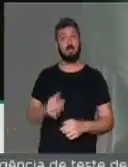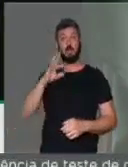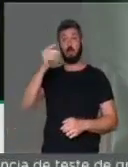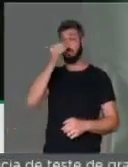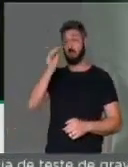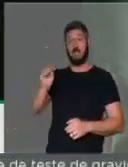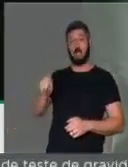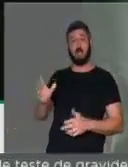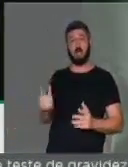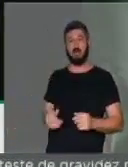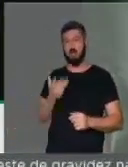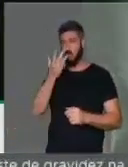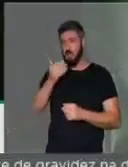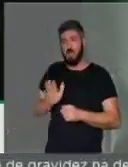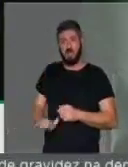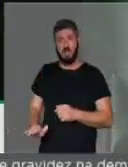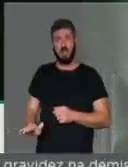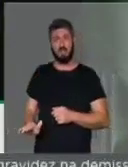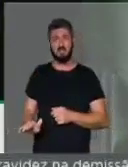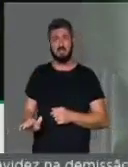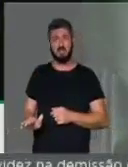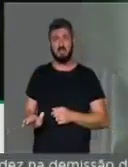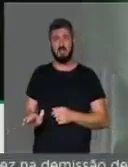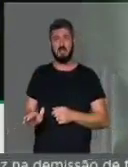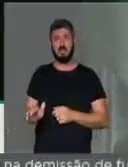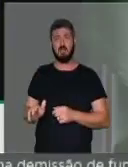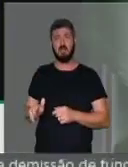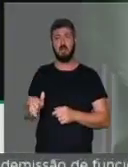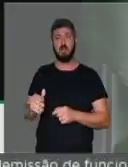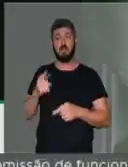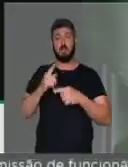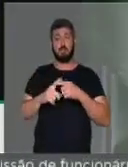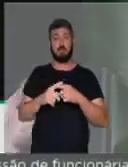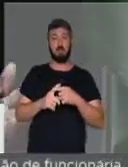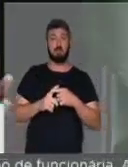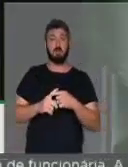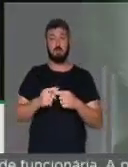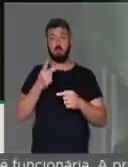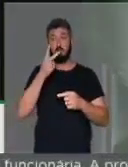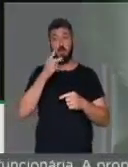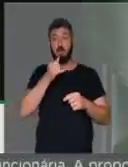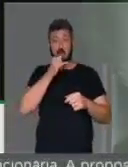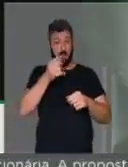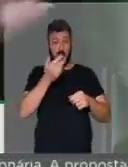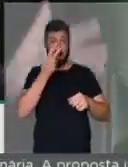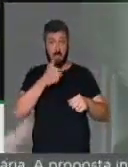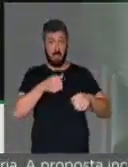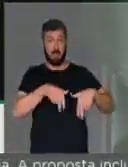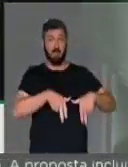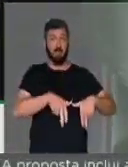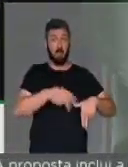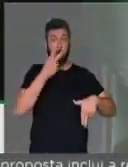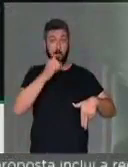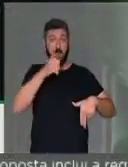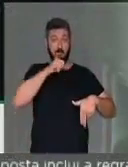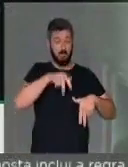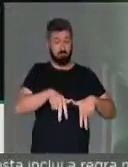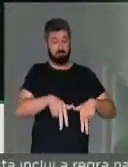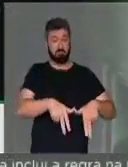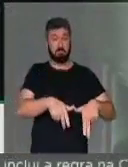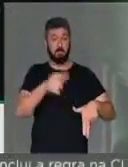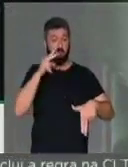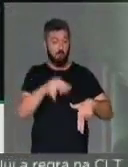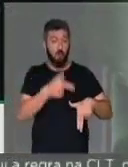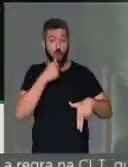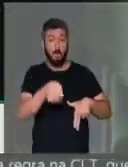ignoram. Uma criança que foi acompanhada pelos pais numa exposição causou tanta revolta nesta